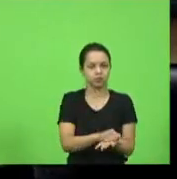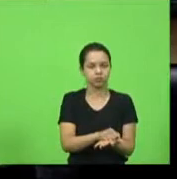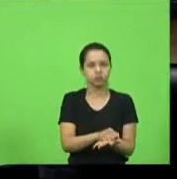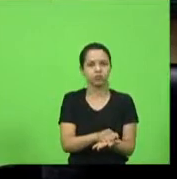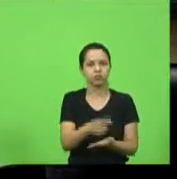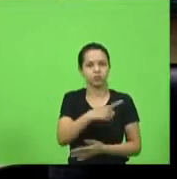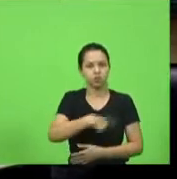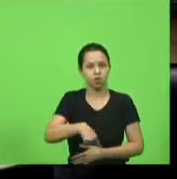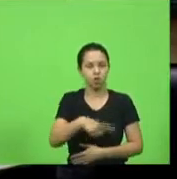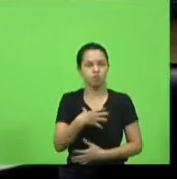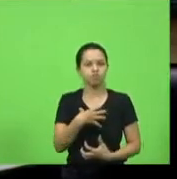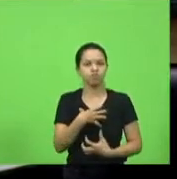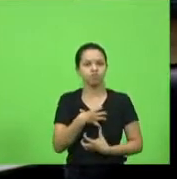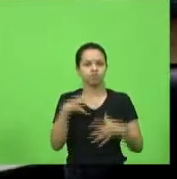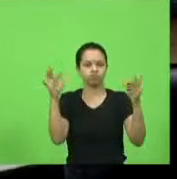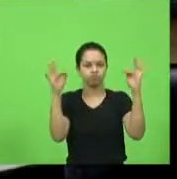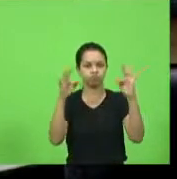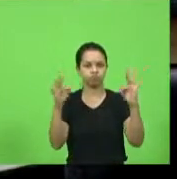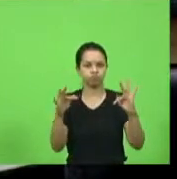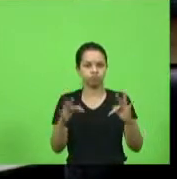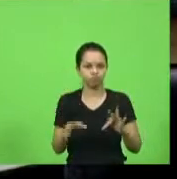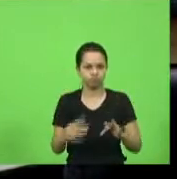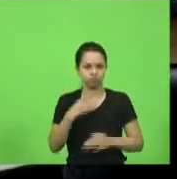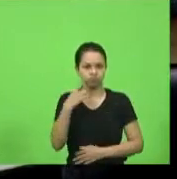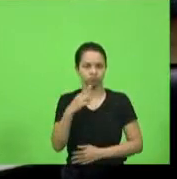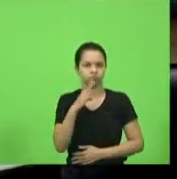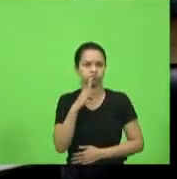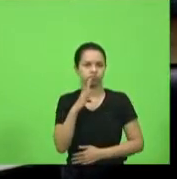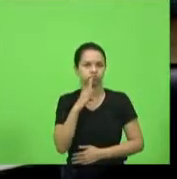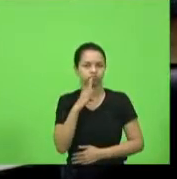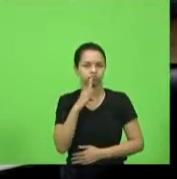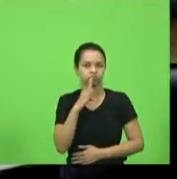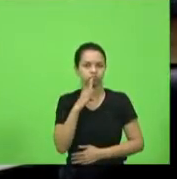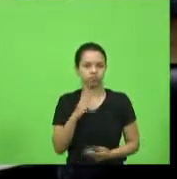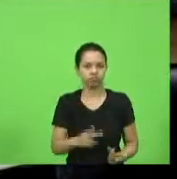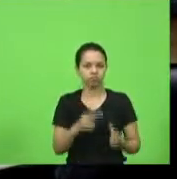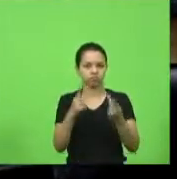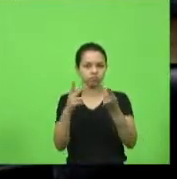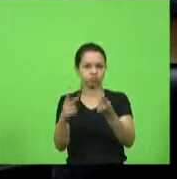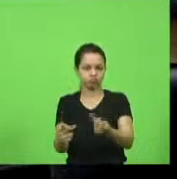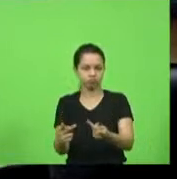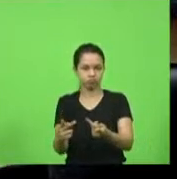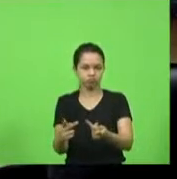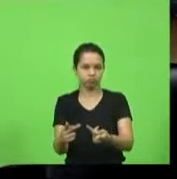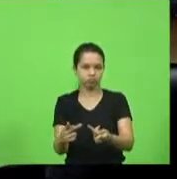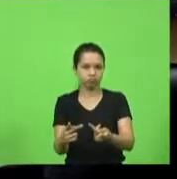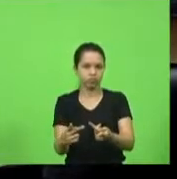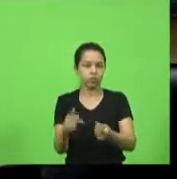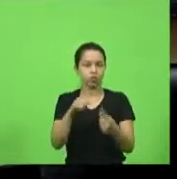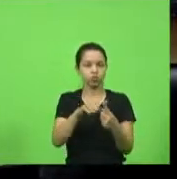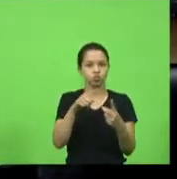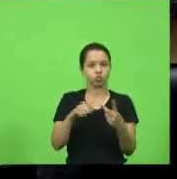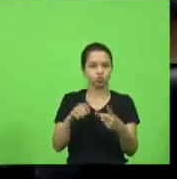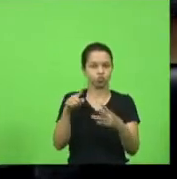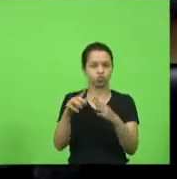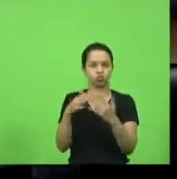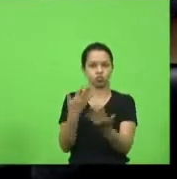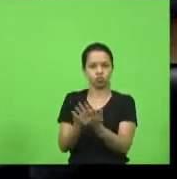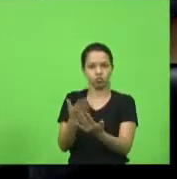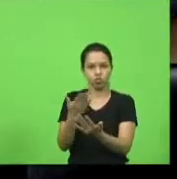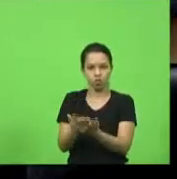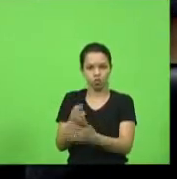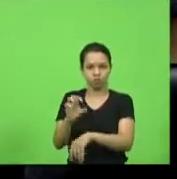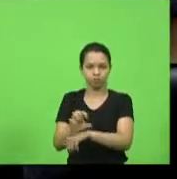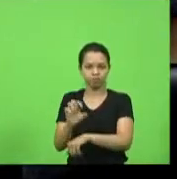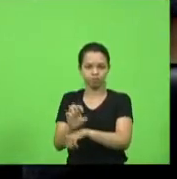nossa felicidade, deputado Berlanda, em visitar duas escolas estaduais em Blumenau,